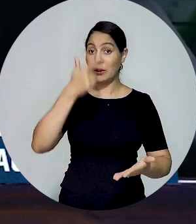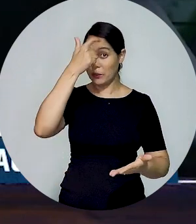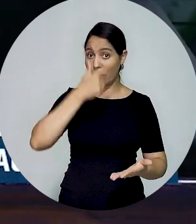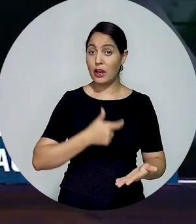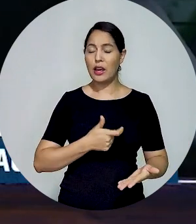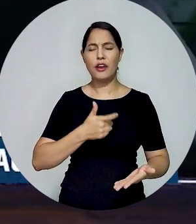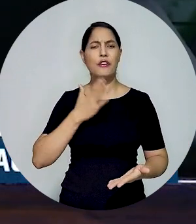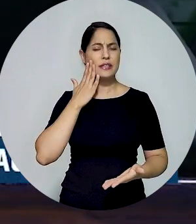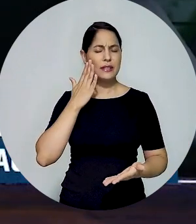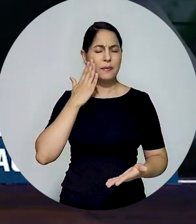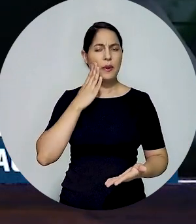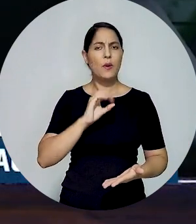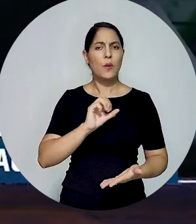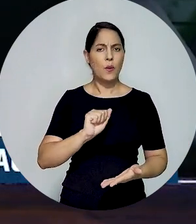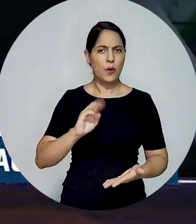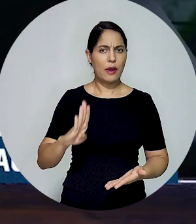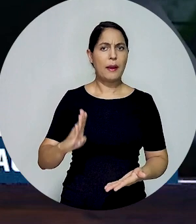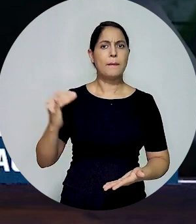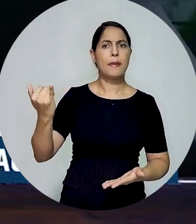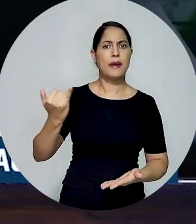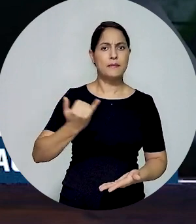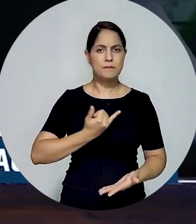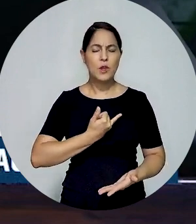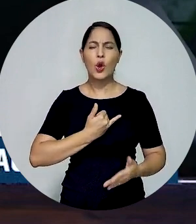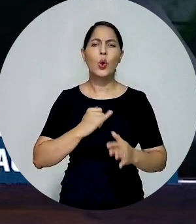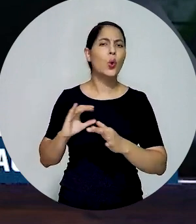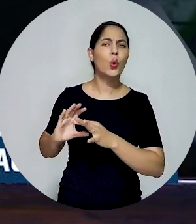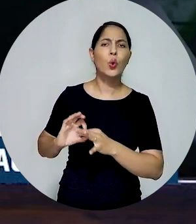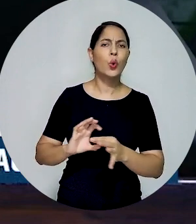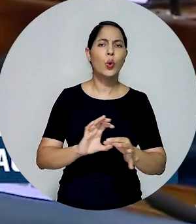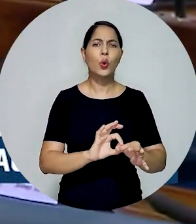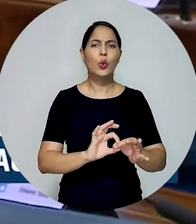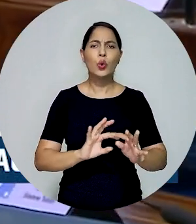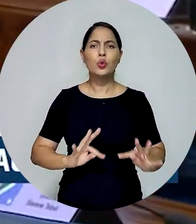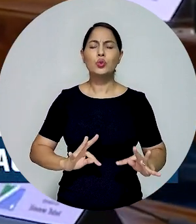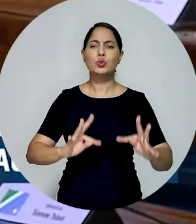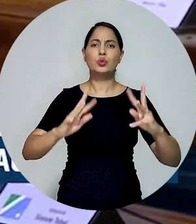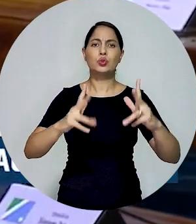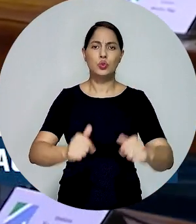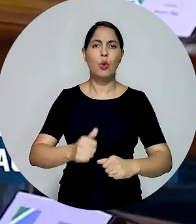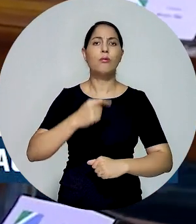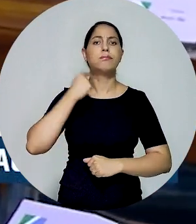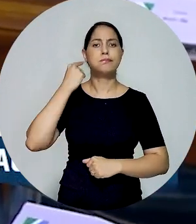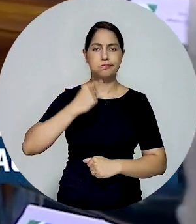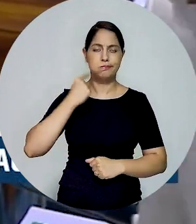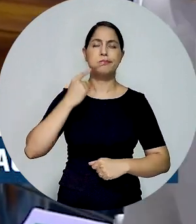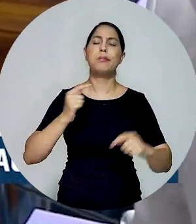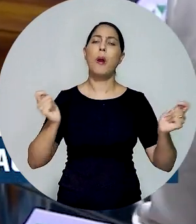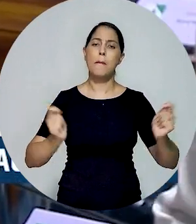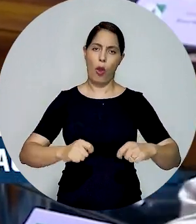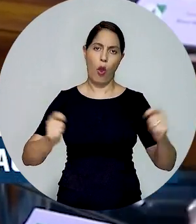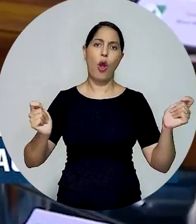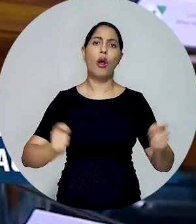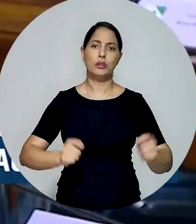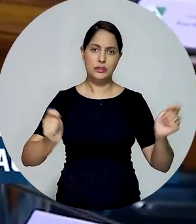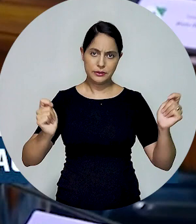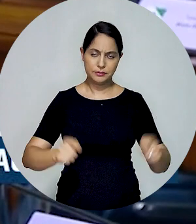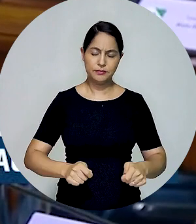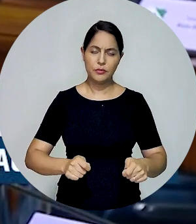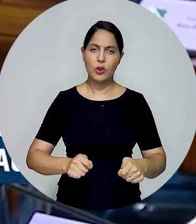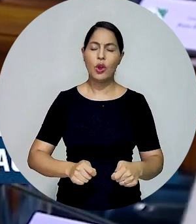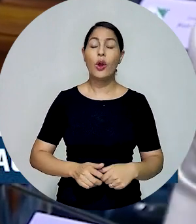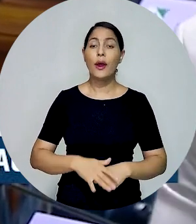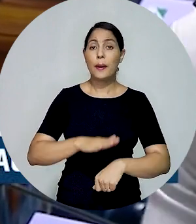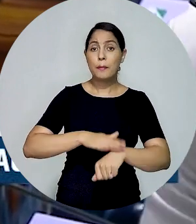foi uma demanda que me chegou através da OAB Nacional para fazer com que os advogados possam,